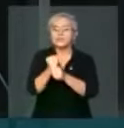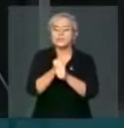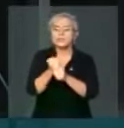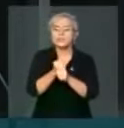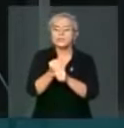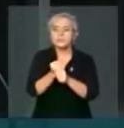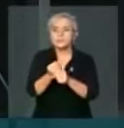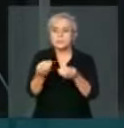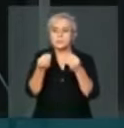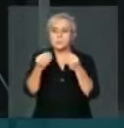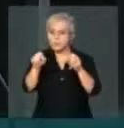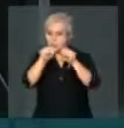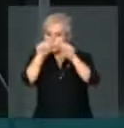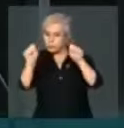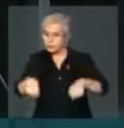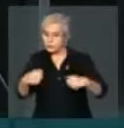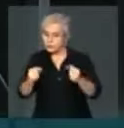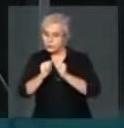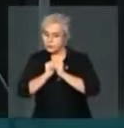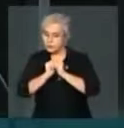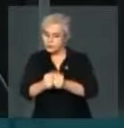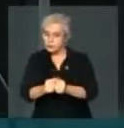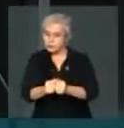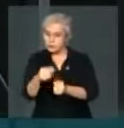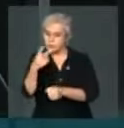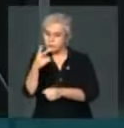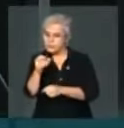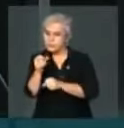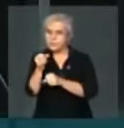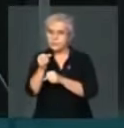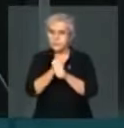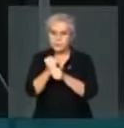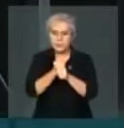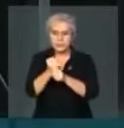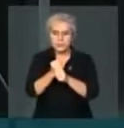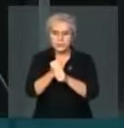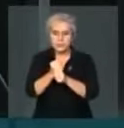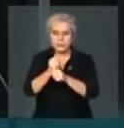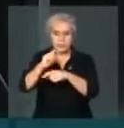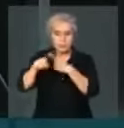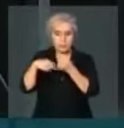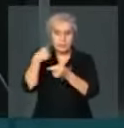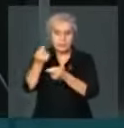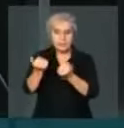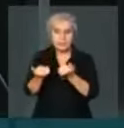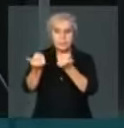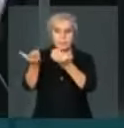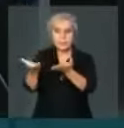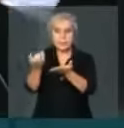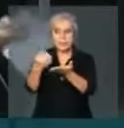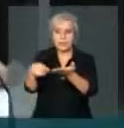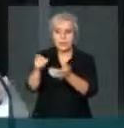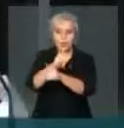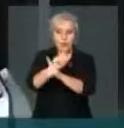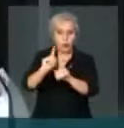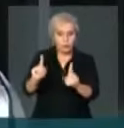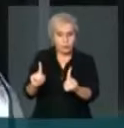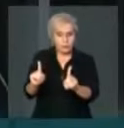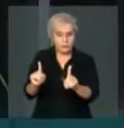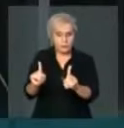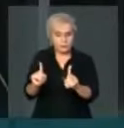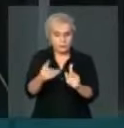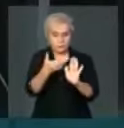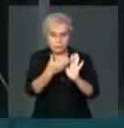sistema teria que acompanhar durante 20 anos para conceder ou não. É assim que a lei